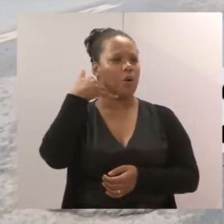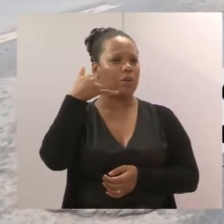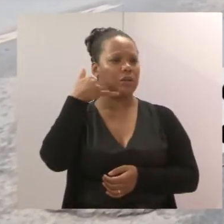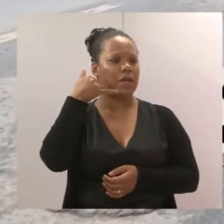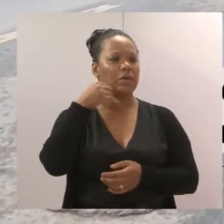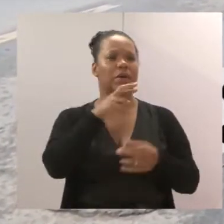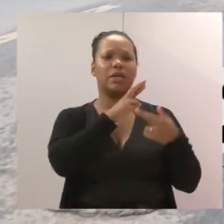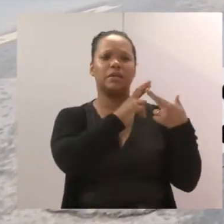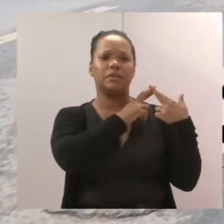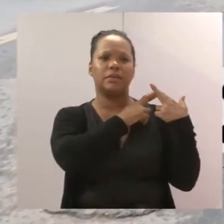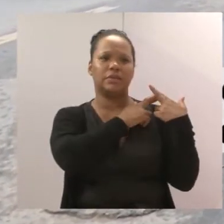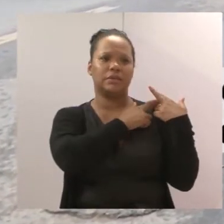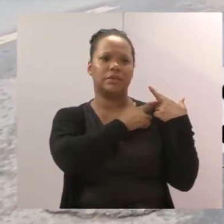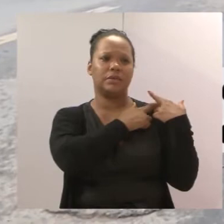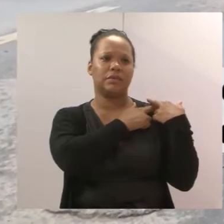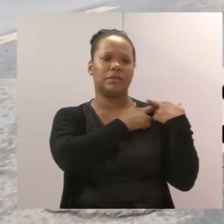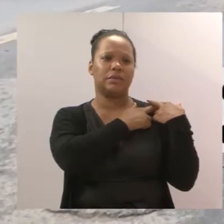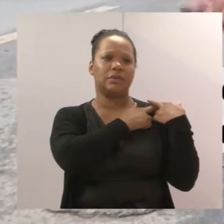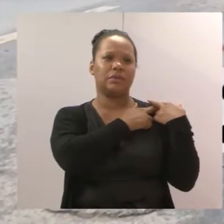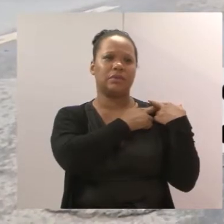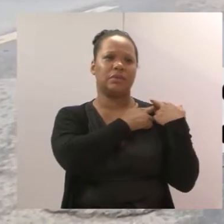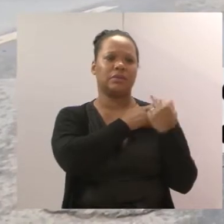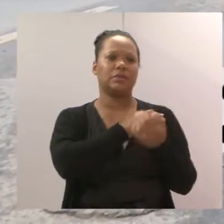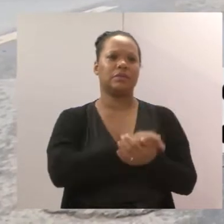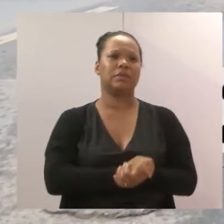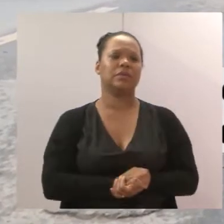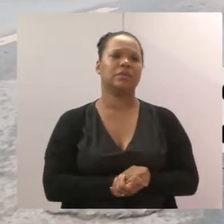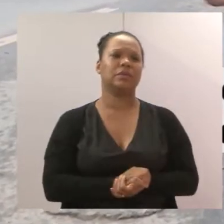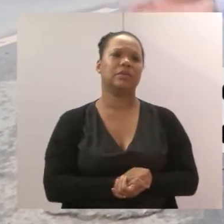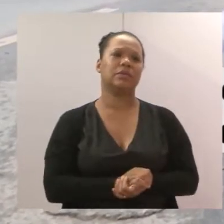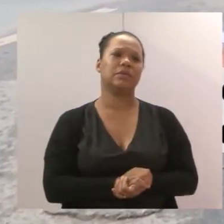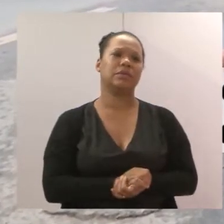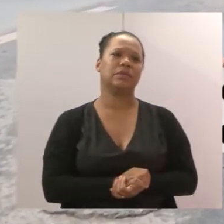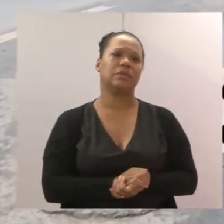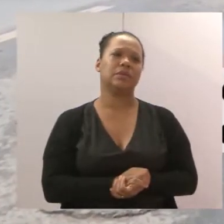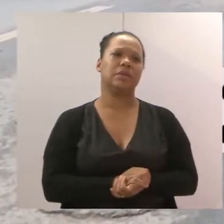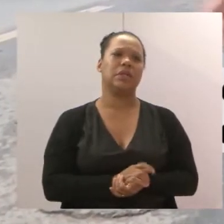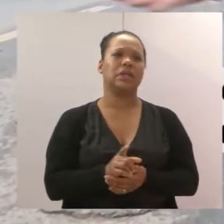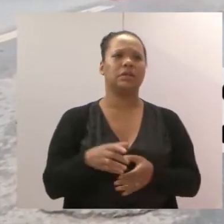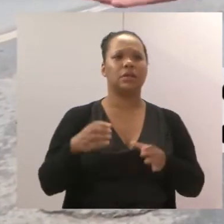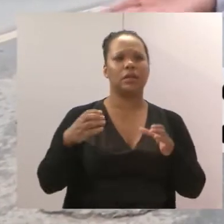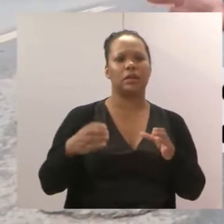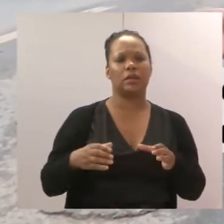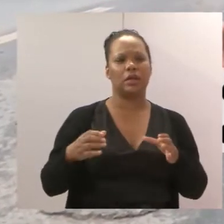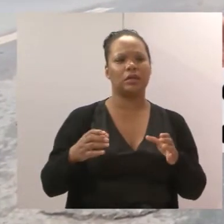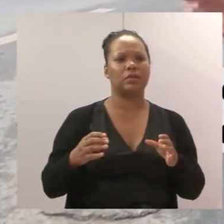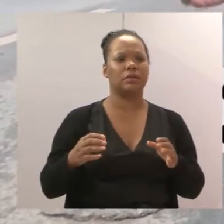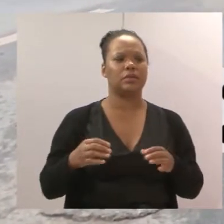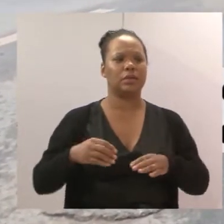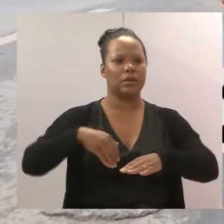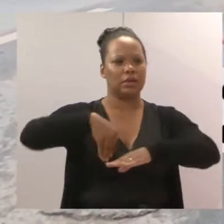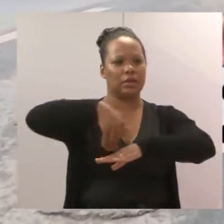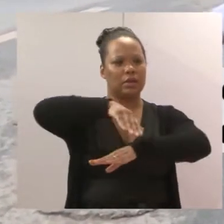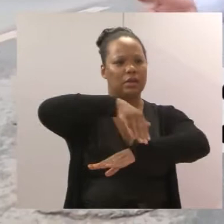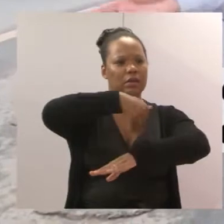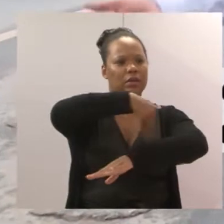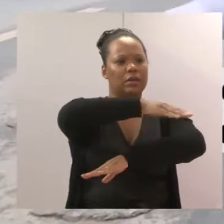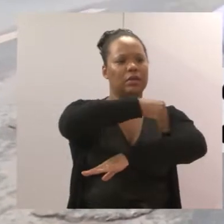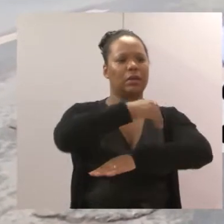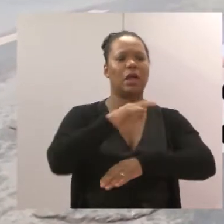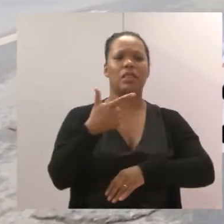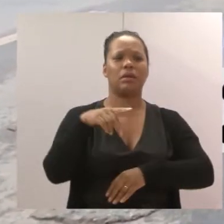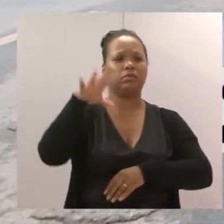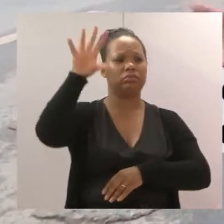setor responsável, porque ele colocou a casa de passagem aqui e nesse local aqui tem a faixa de pedestre, mas quando vem de lá não tem